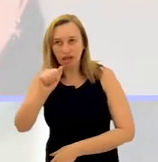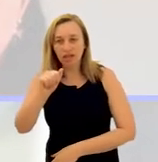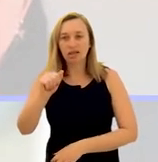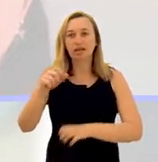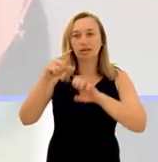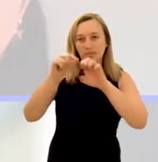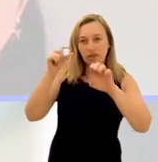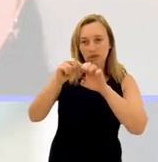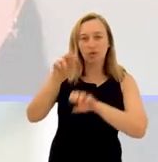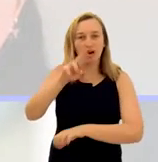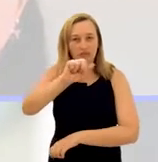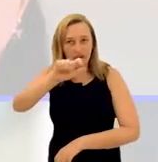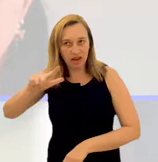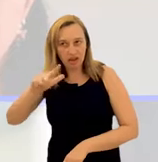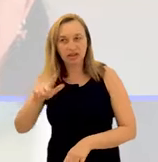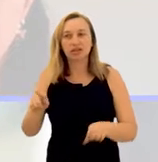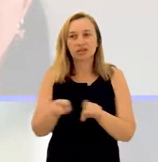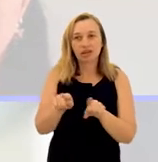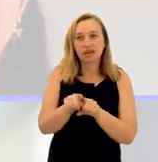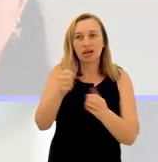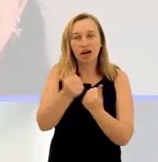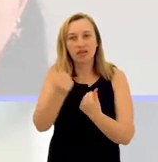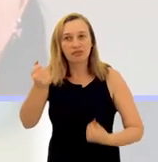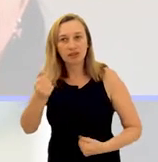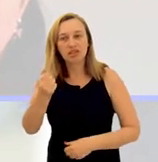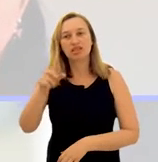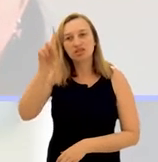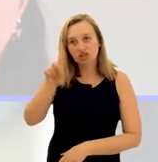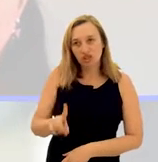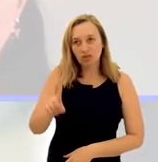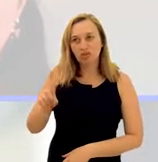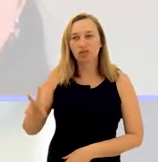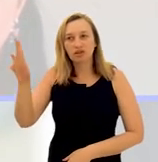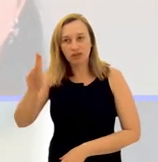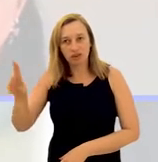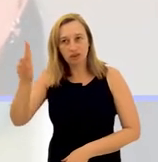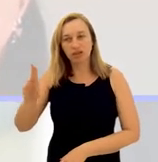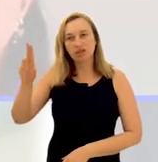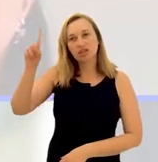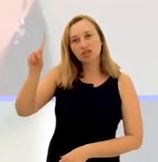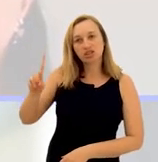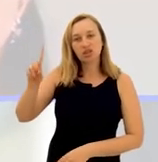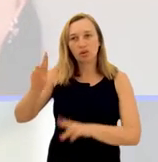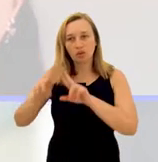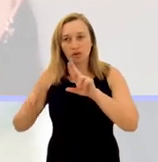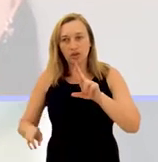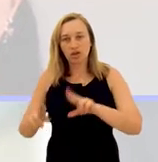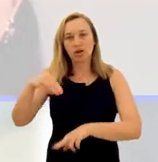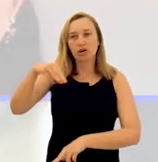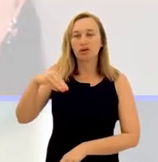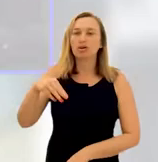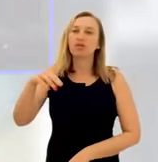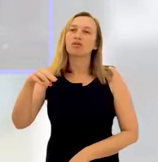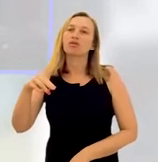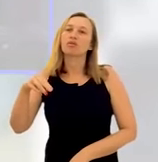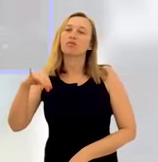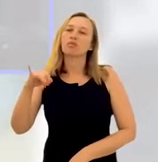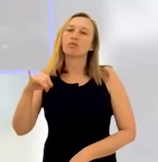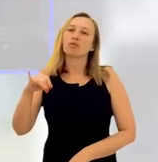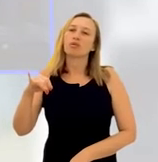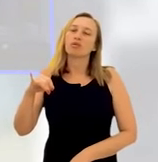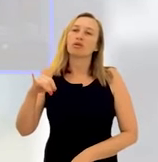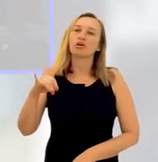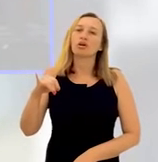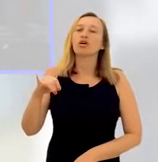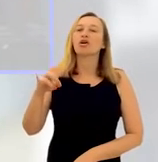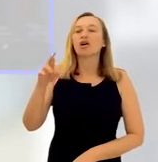Cardoso, com o empreendedor Rafael Vanderlei e com a vice-diretora da Faculdade Nacional de Direito da UFRJ, Cone Cesario.